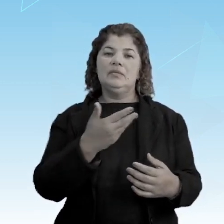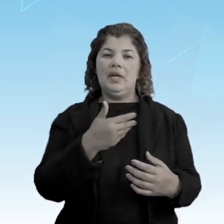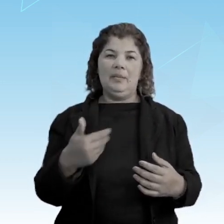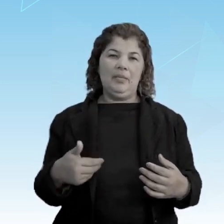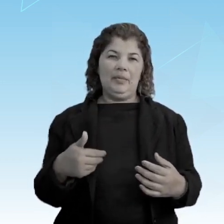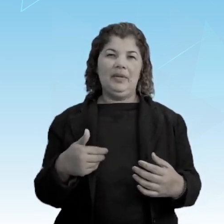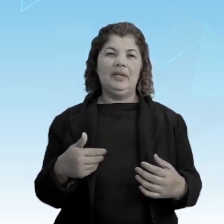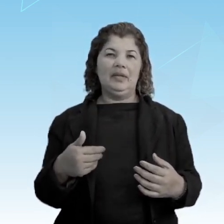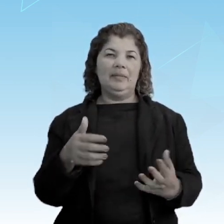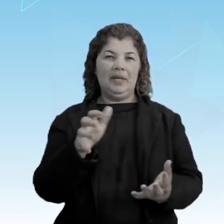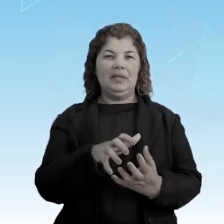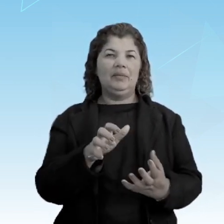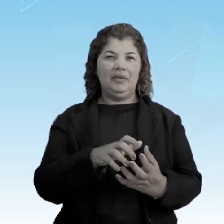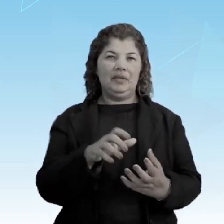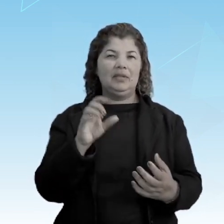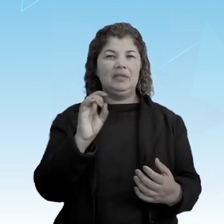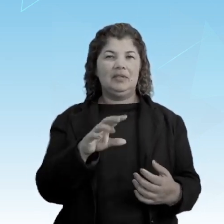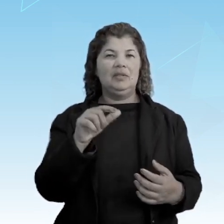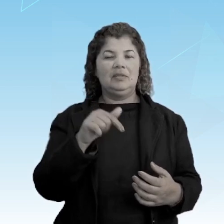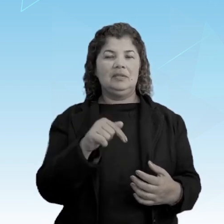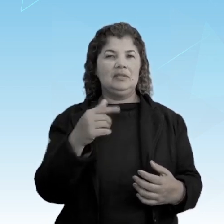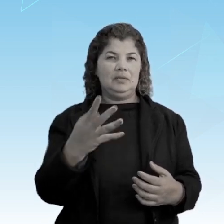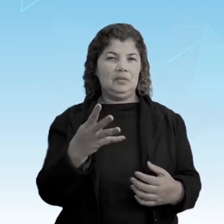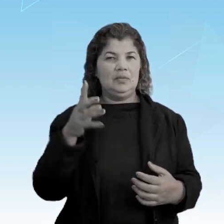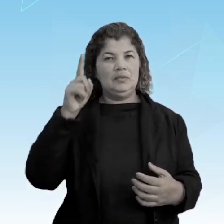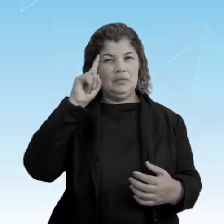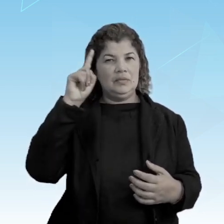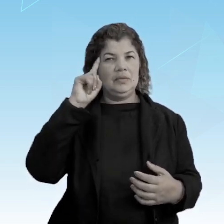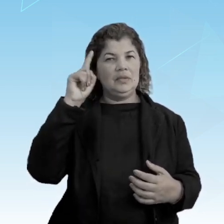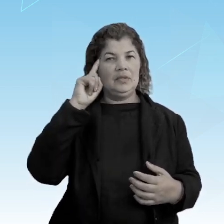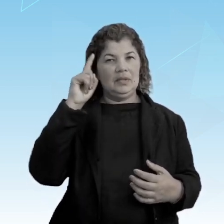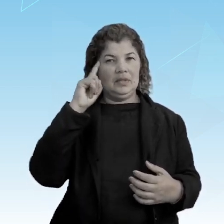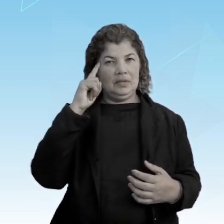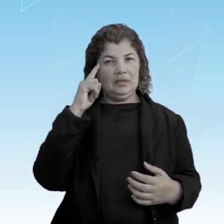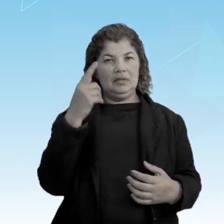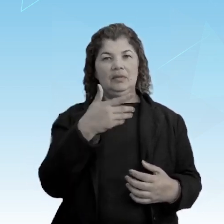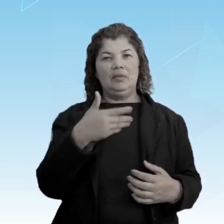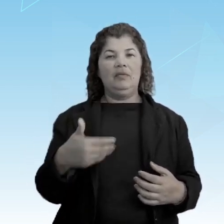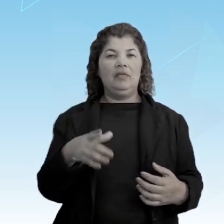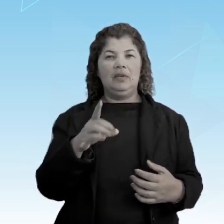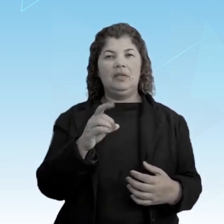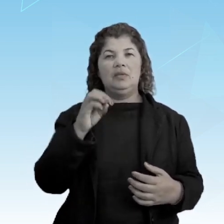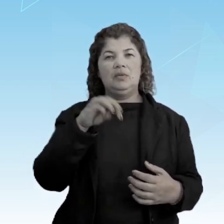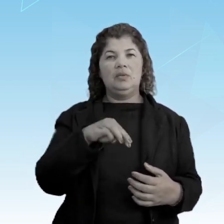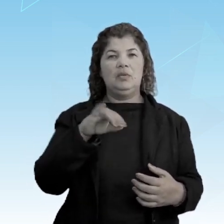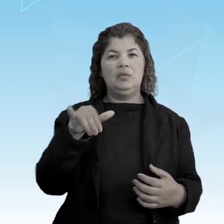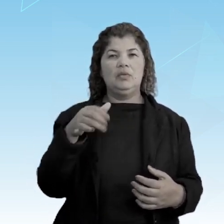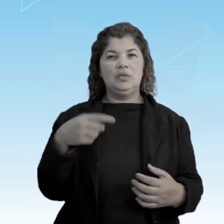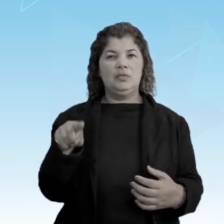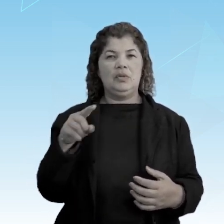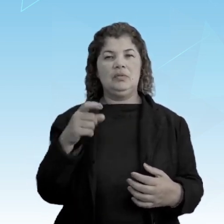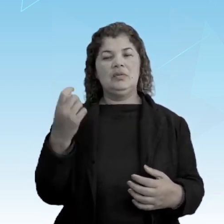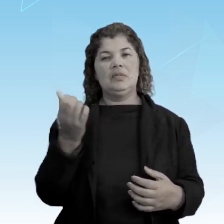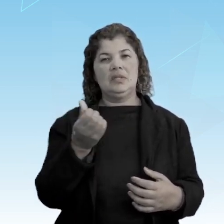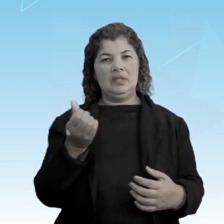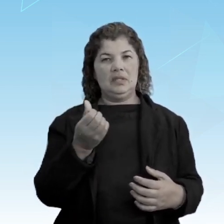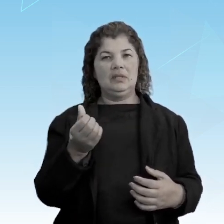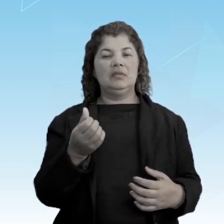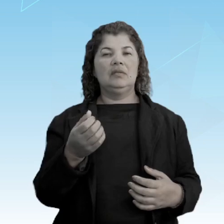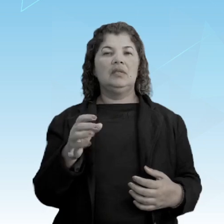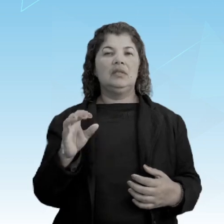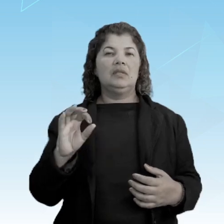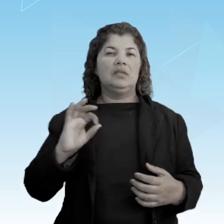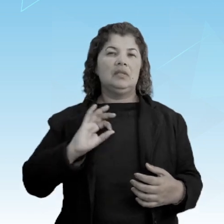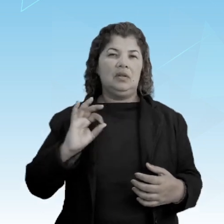74 dias. O governo de Dom João VI enviou soldados em